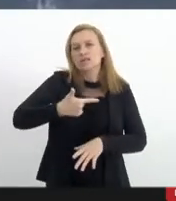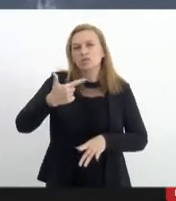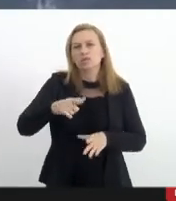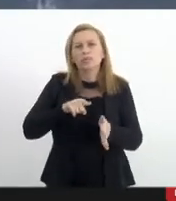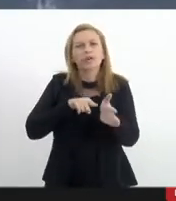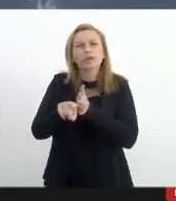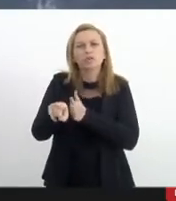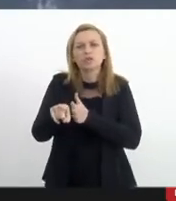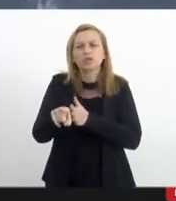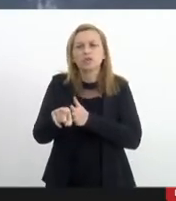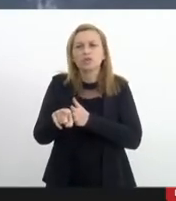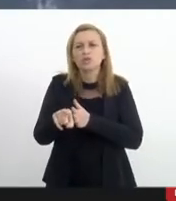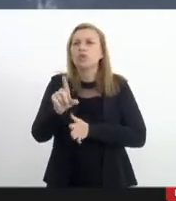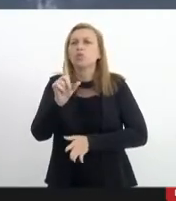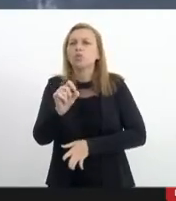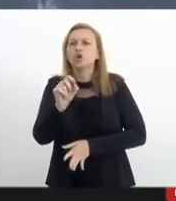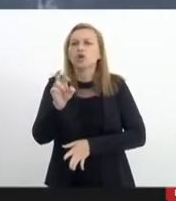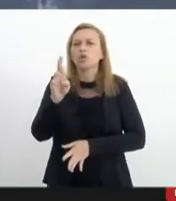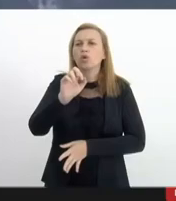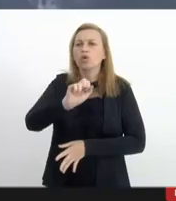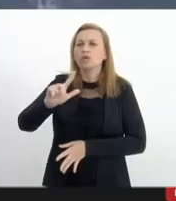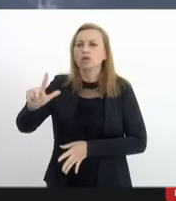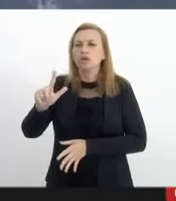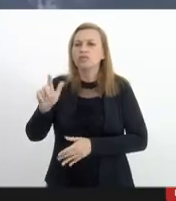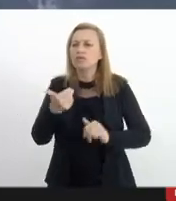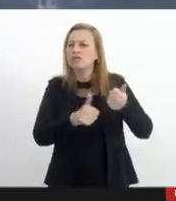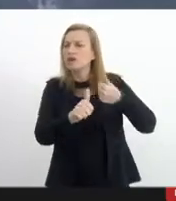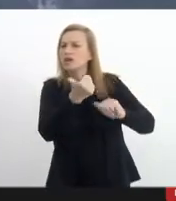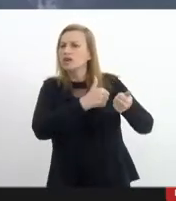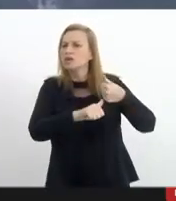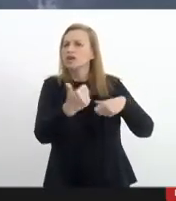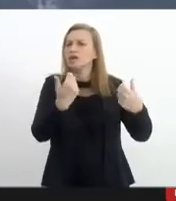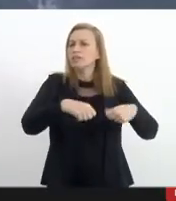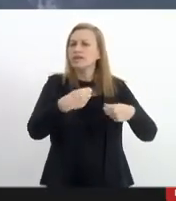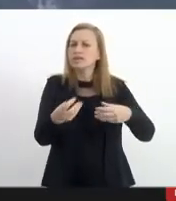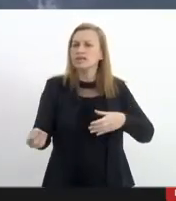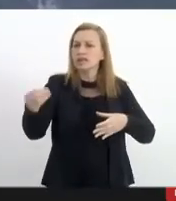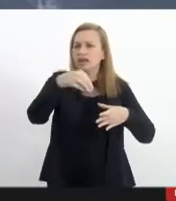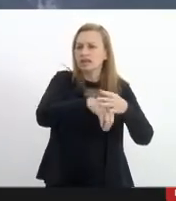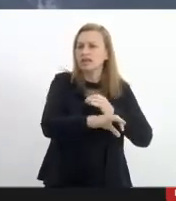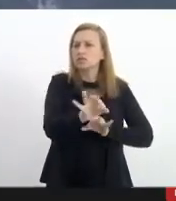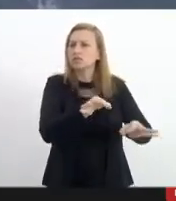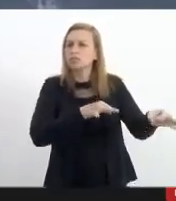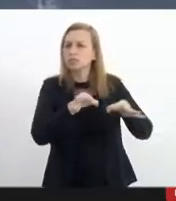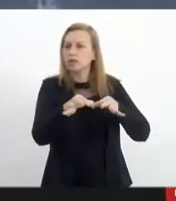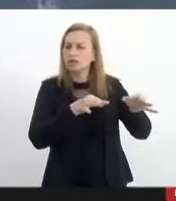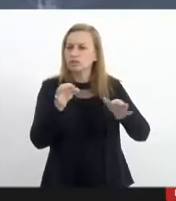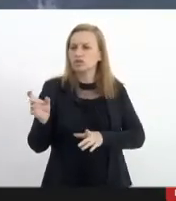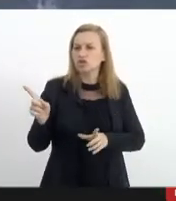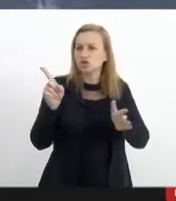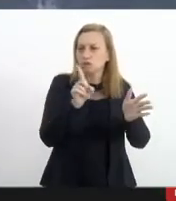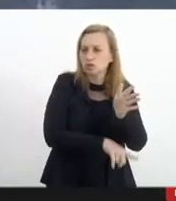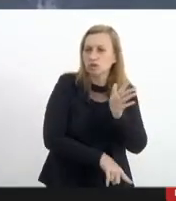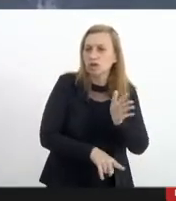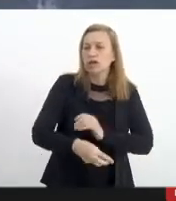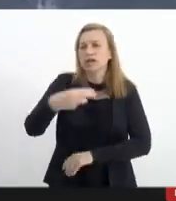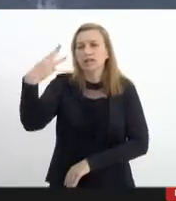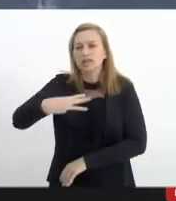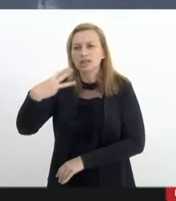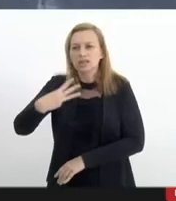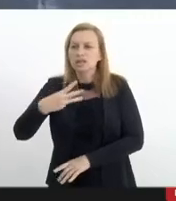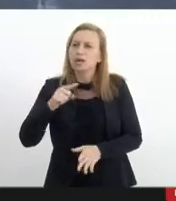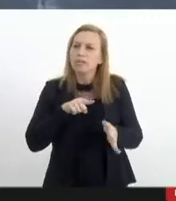que coronel avalia que deva constar nesse plano de redução e a terceira pergunta